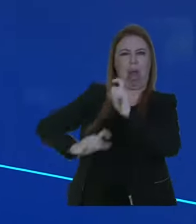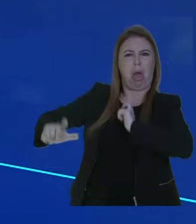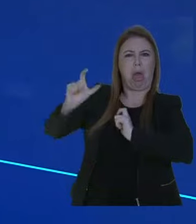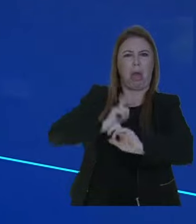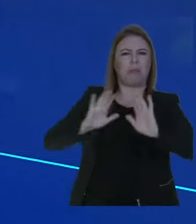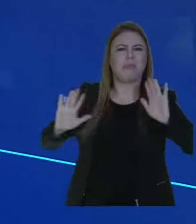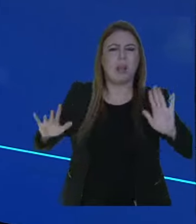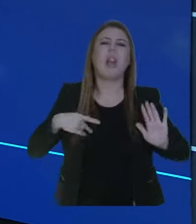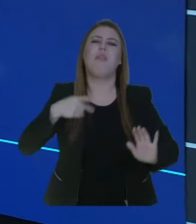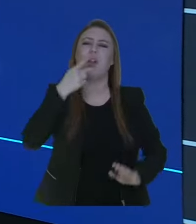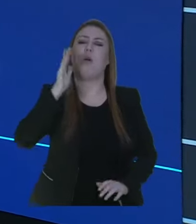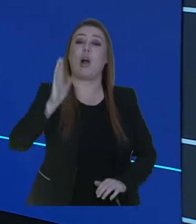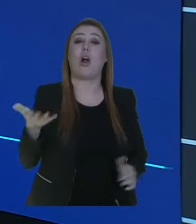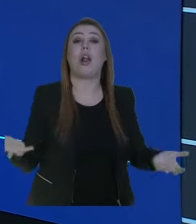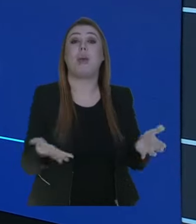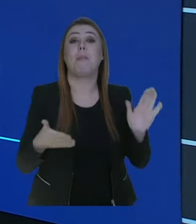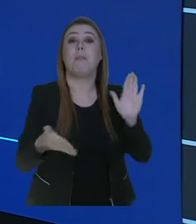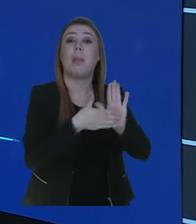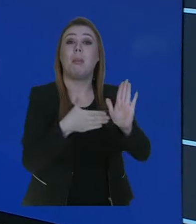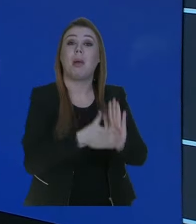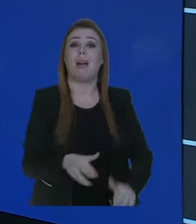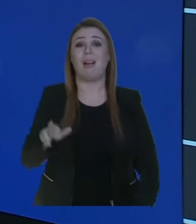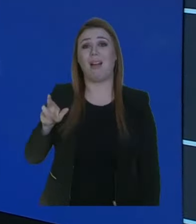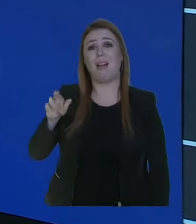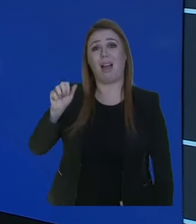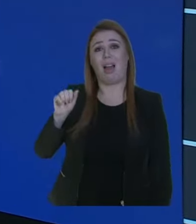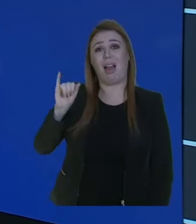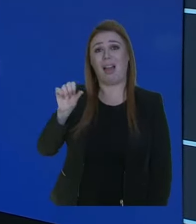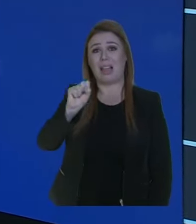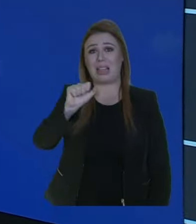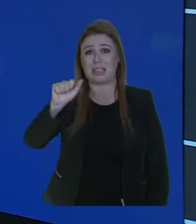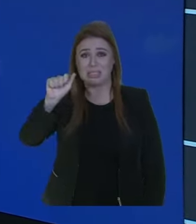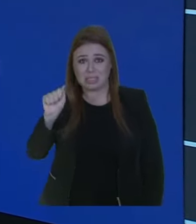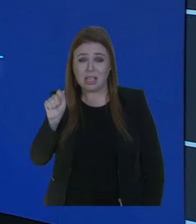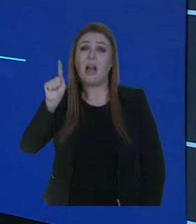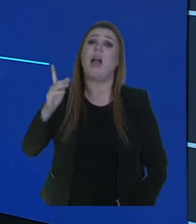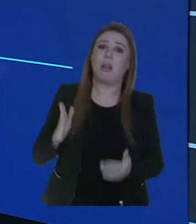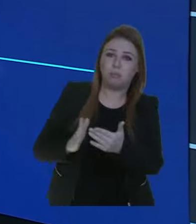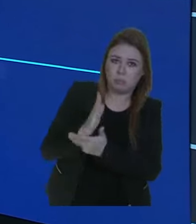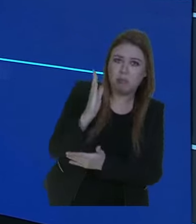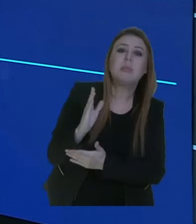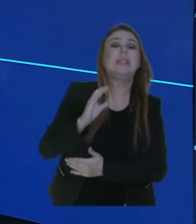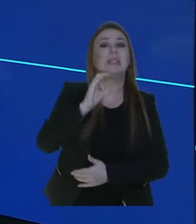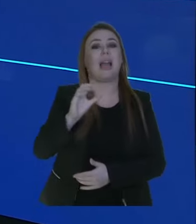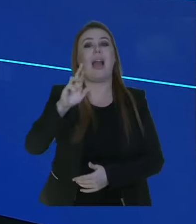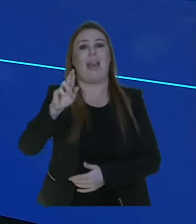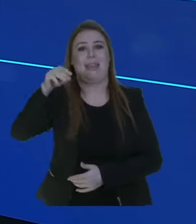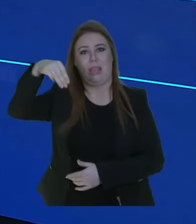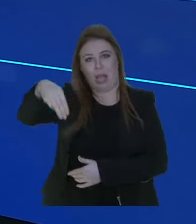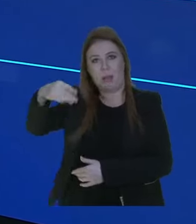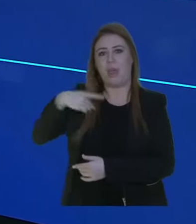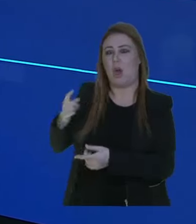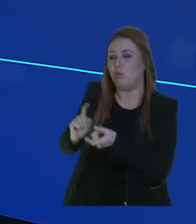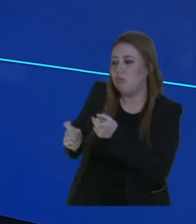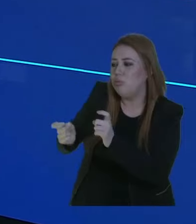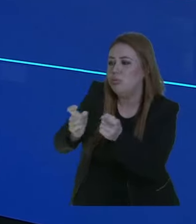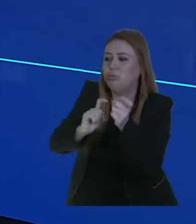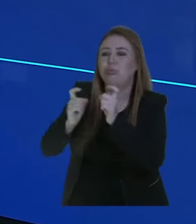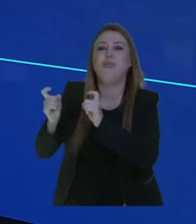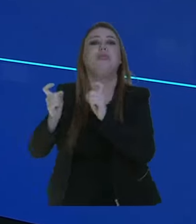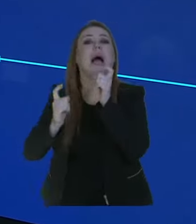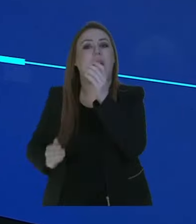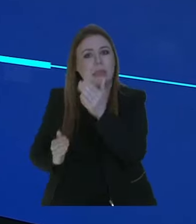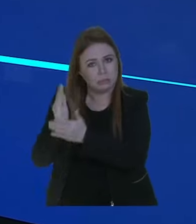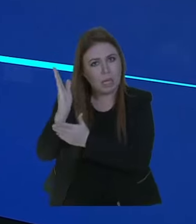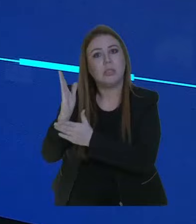vamos agora falar de propostas. Doutora Raíssa foi aceita pela diretoria do CRM, com quem eu estive reunida recentemente. Foi aceita por um